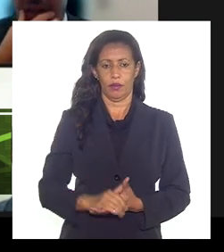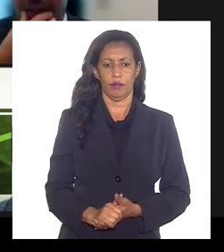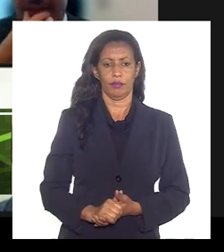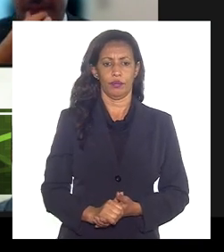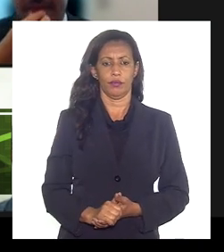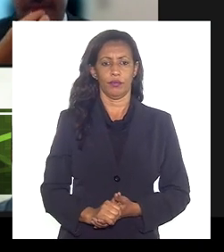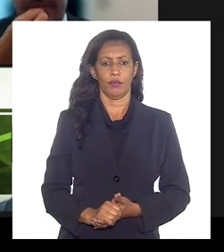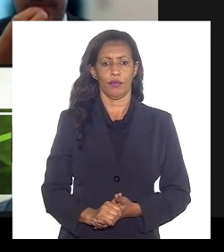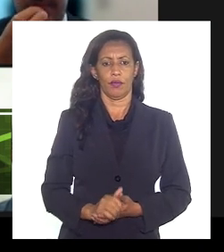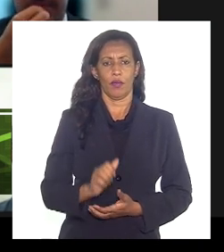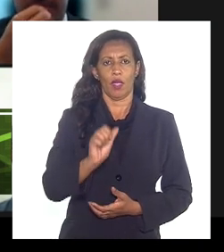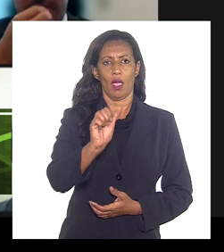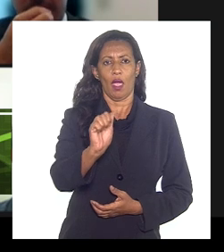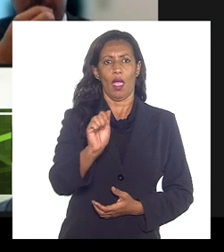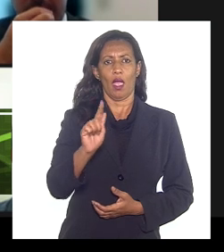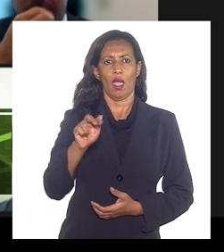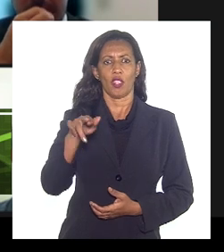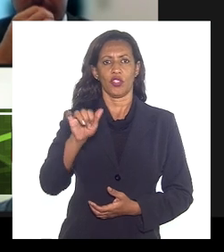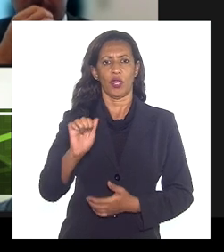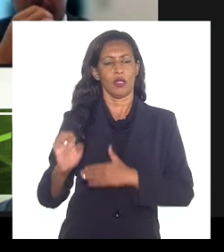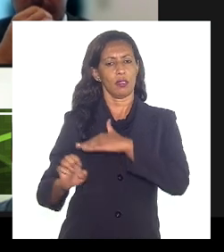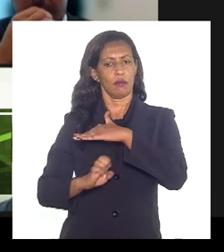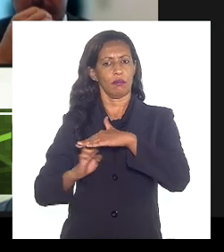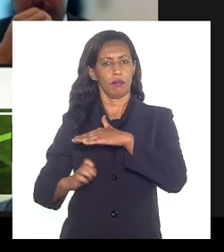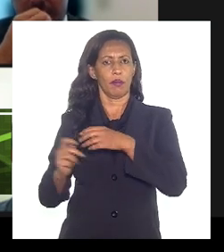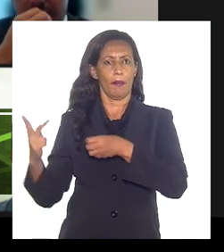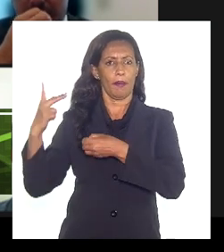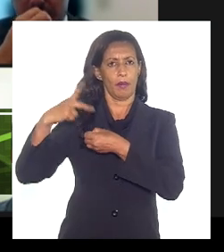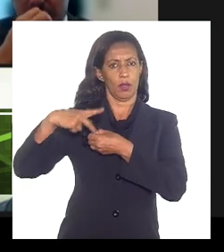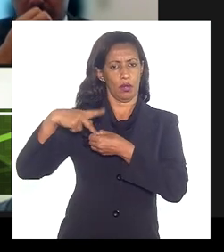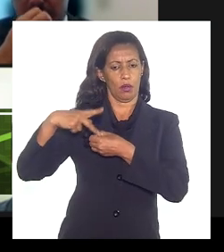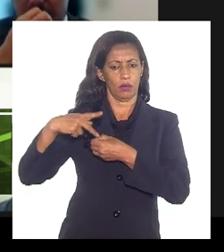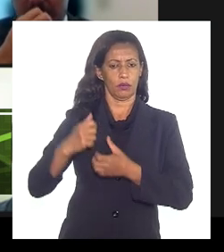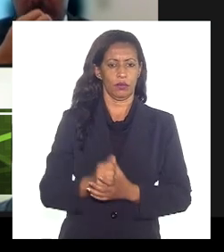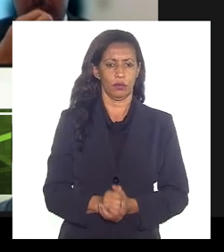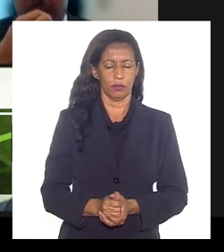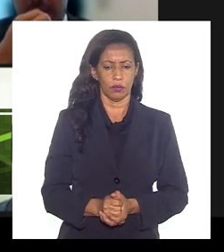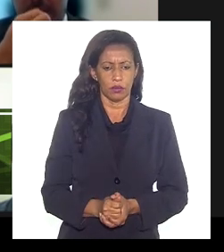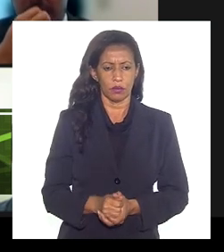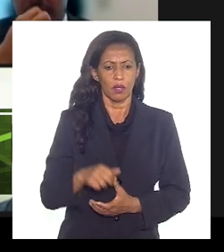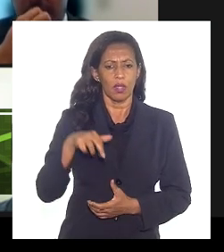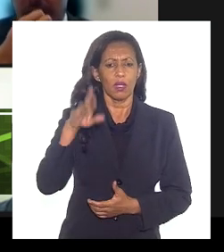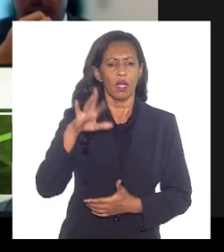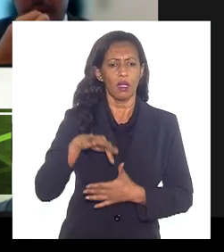Agência Nacional de Petróleo, quem está representando a ANP, por favor.